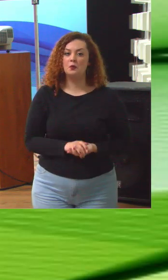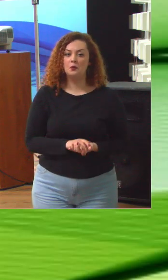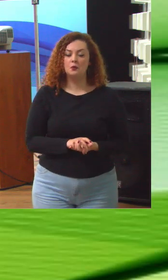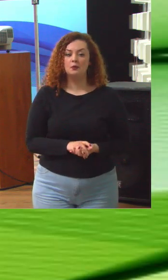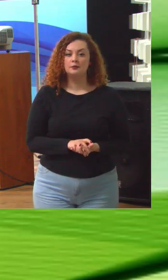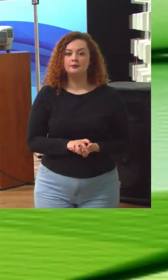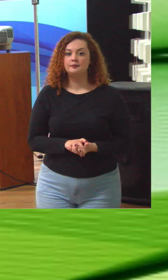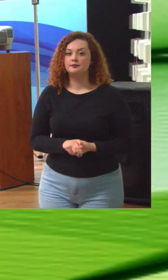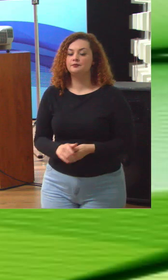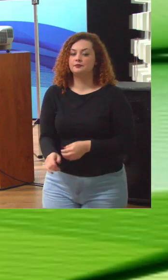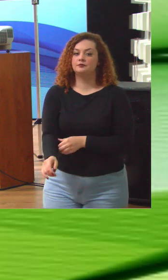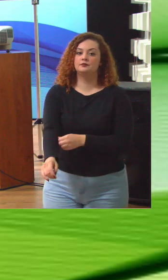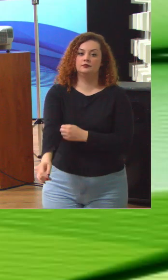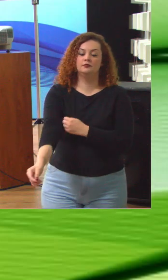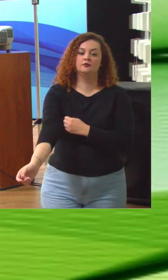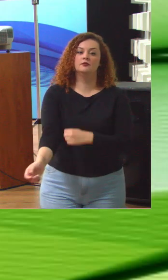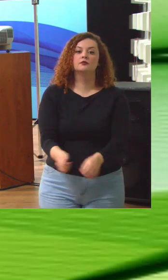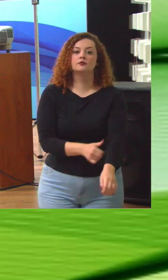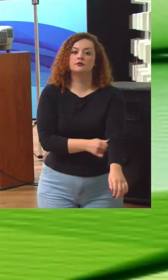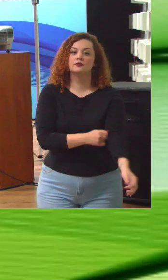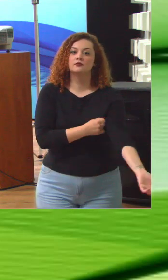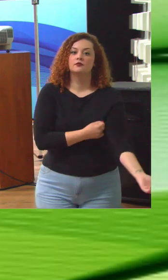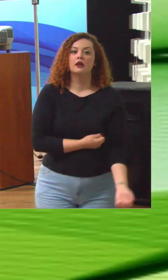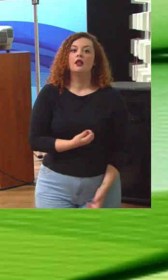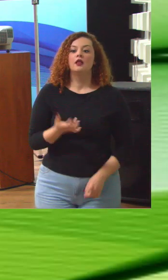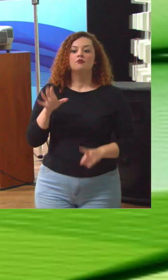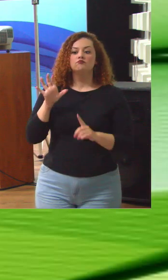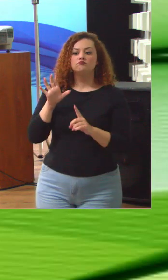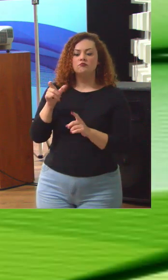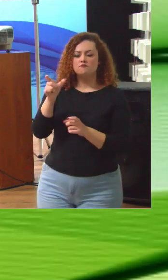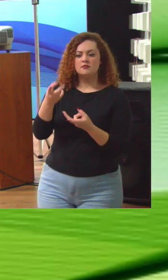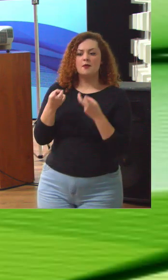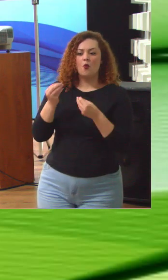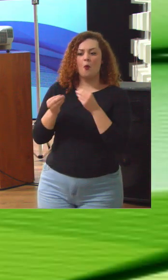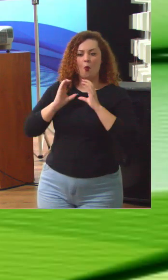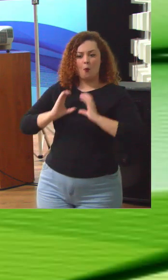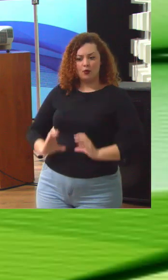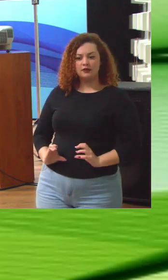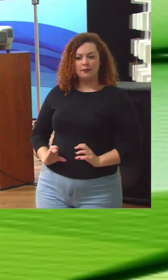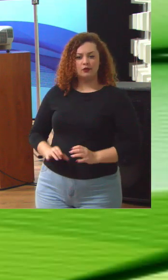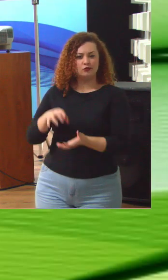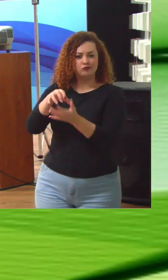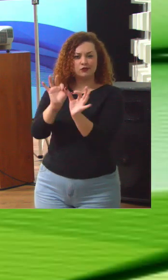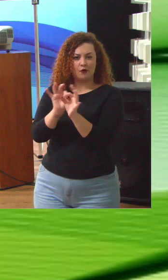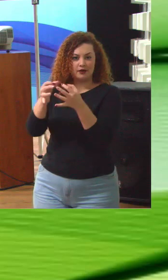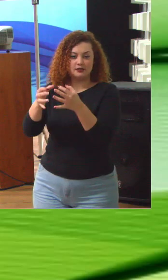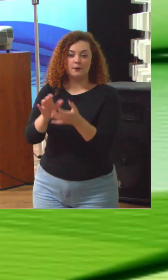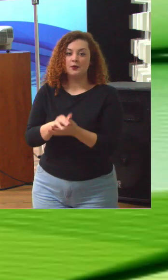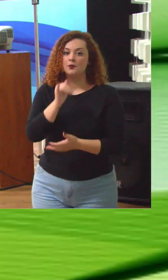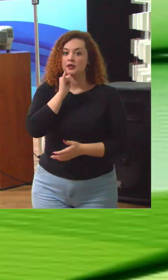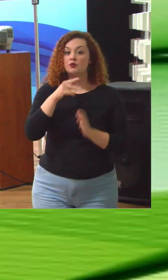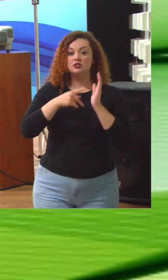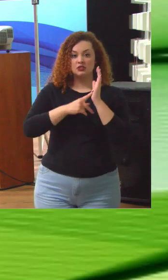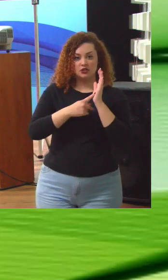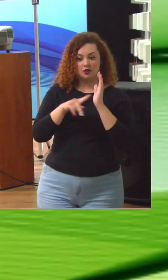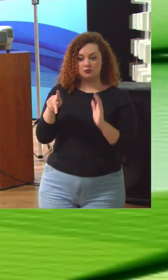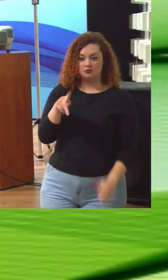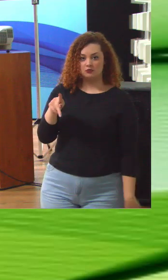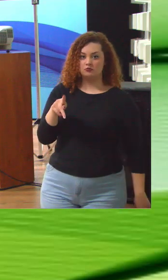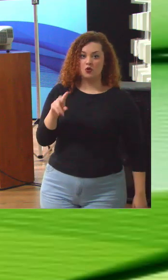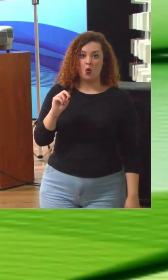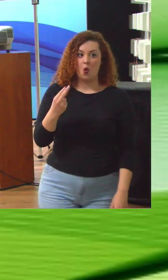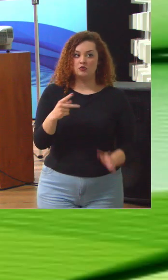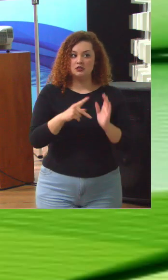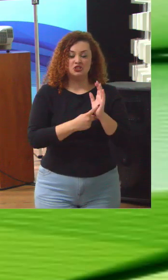determina como é que a organização vai se comportar por exemplo o sindicato de professores ou os